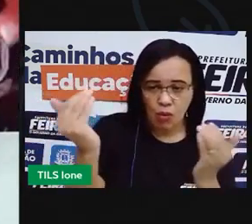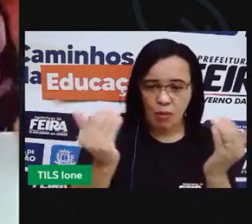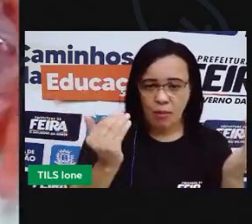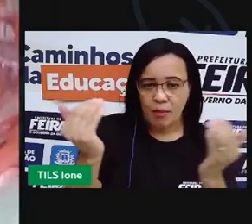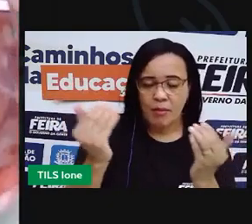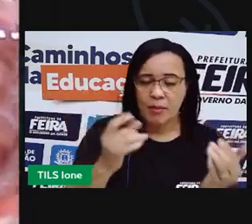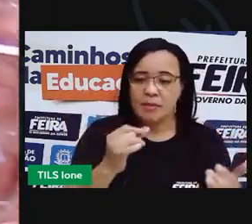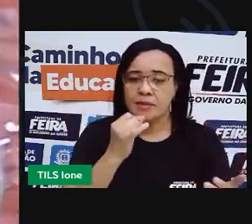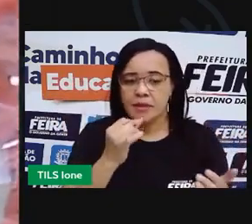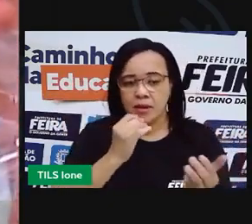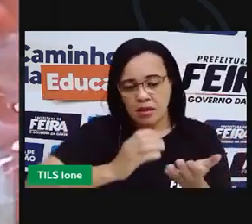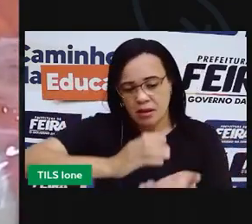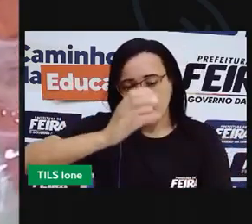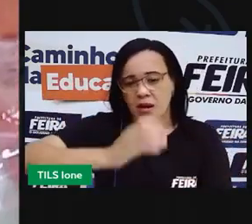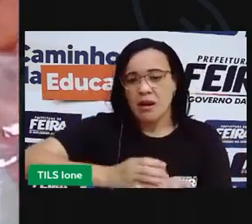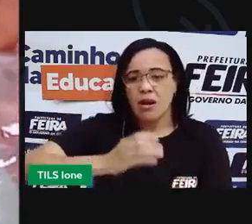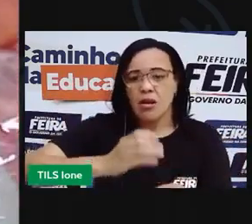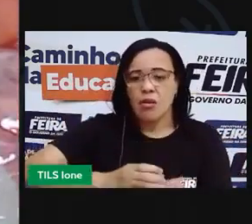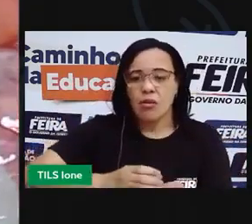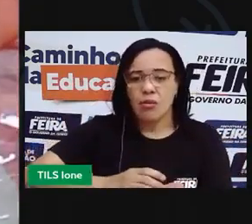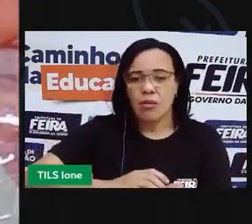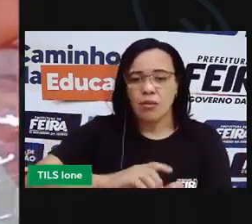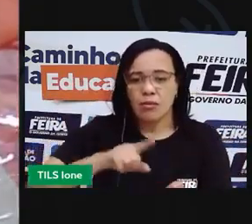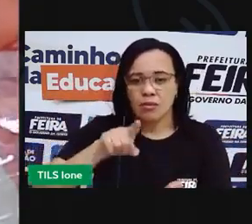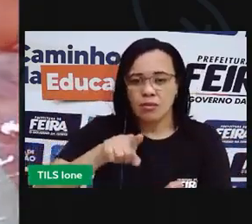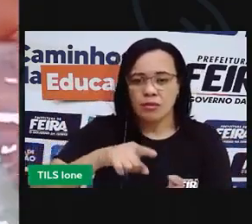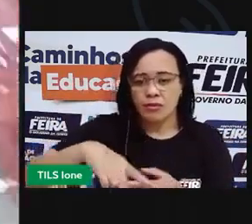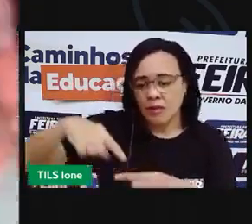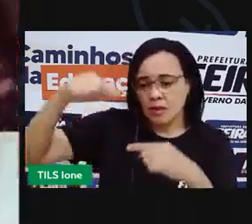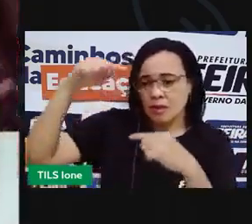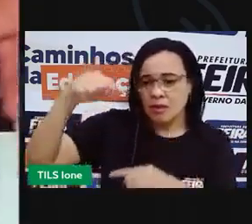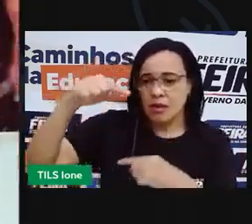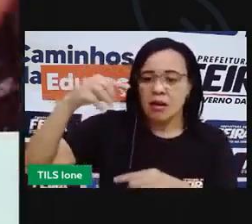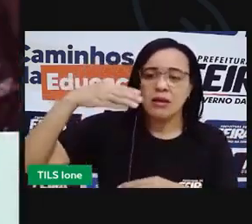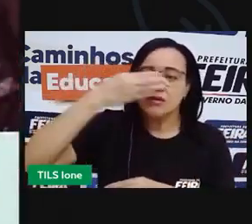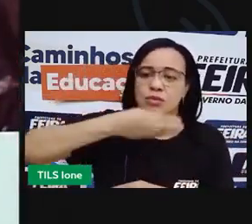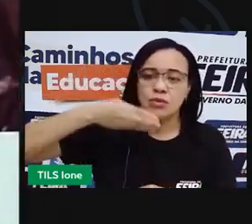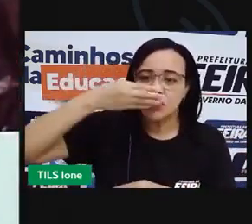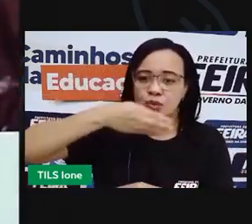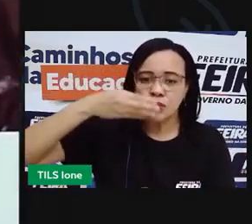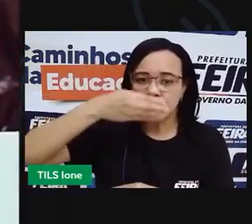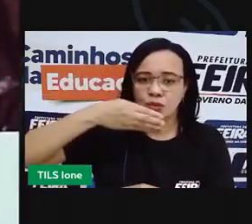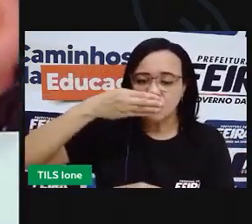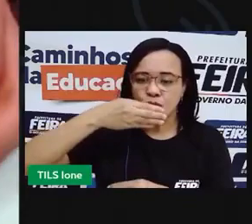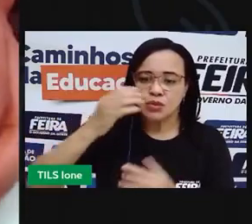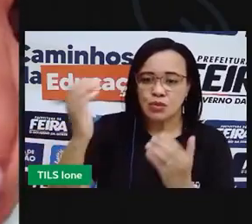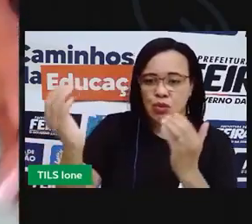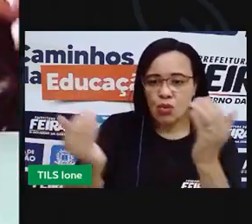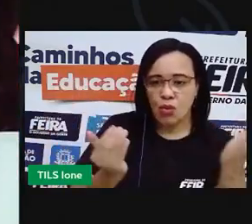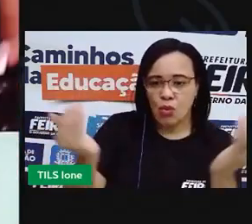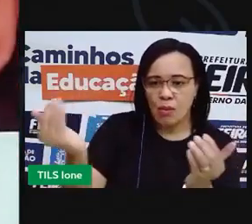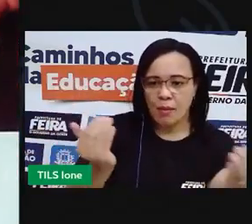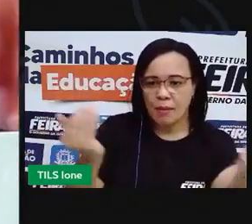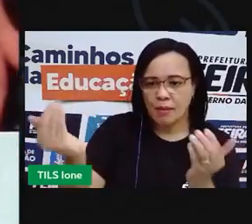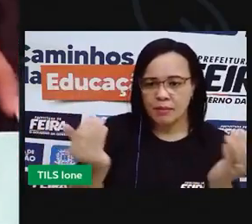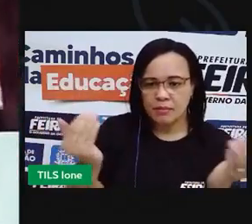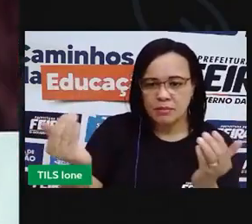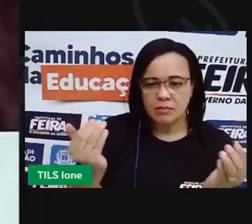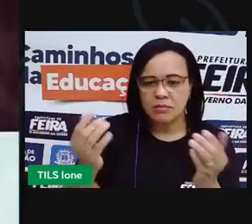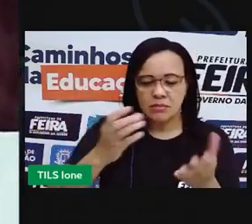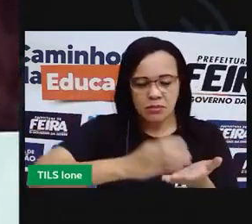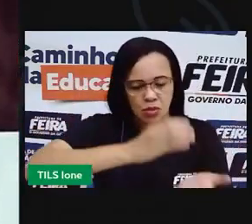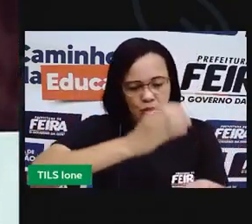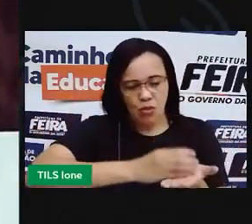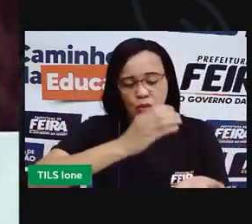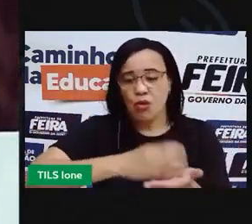garrafa pete com o plástico que é feito entre a garrafa pete comparar com esse copo